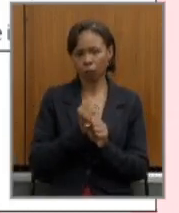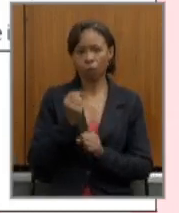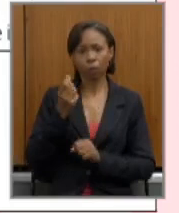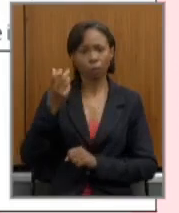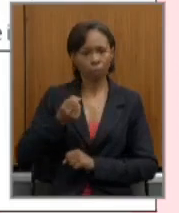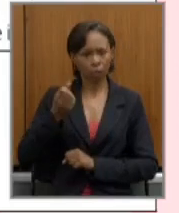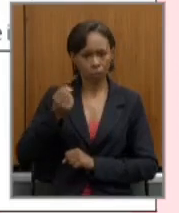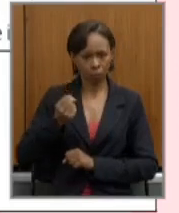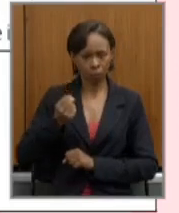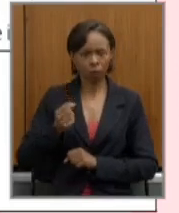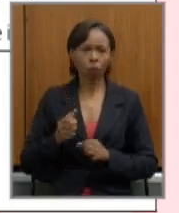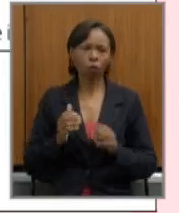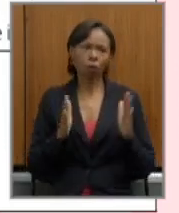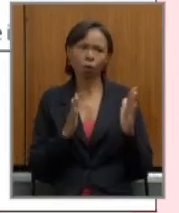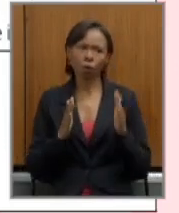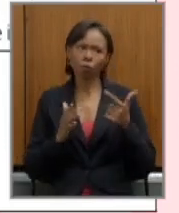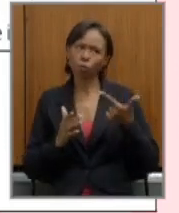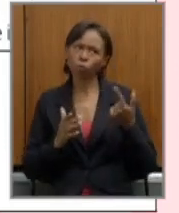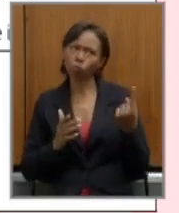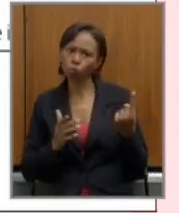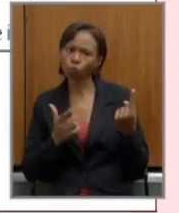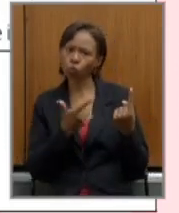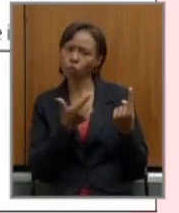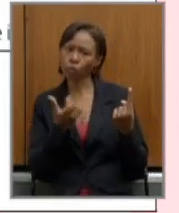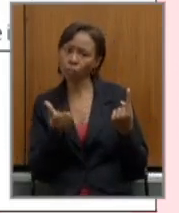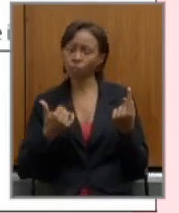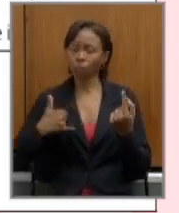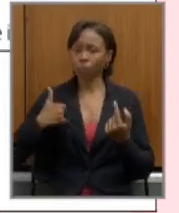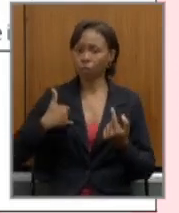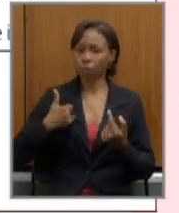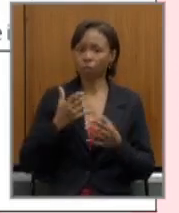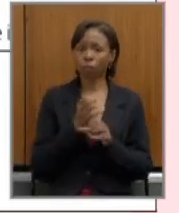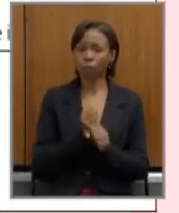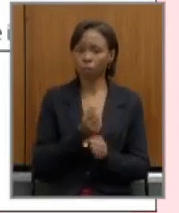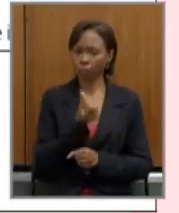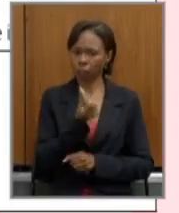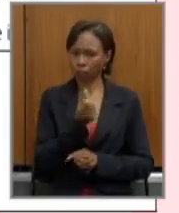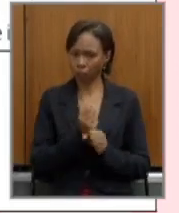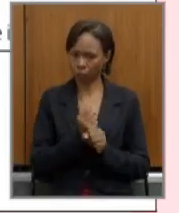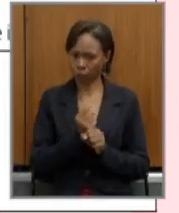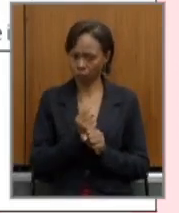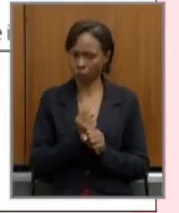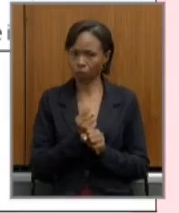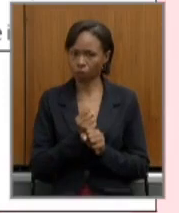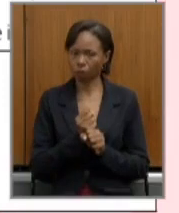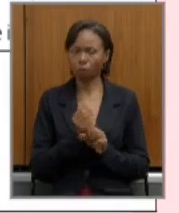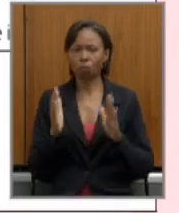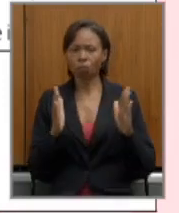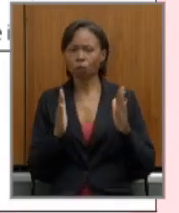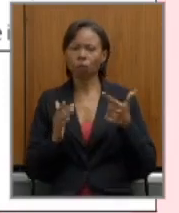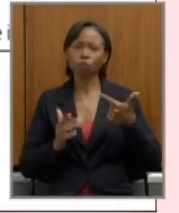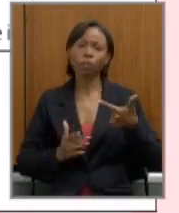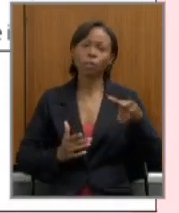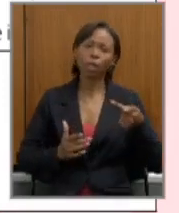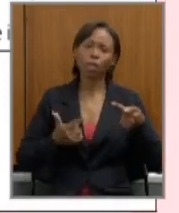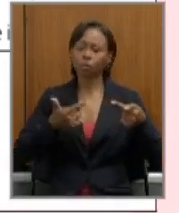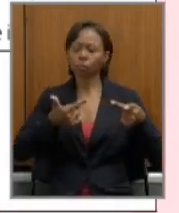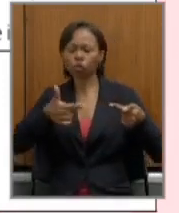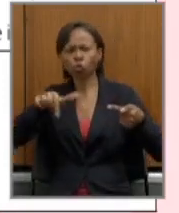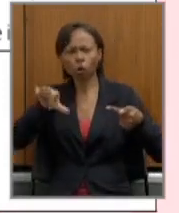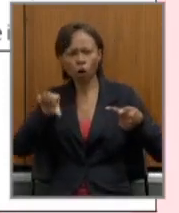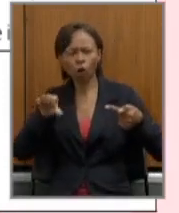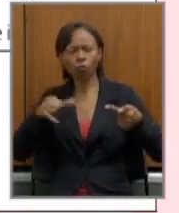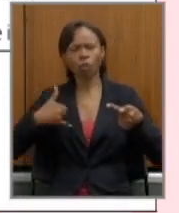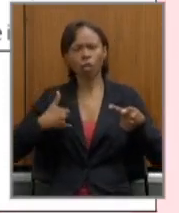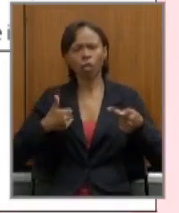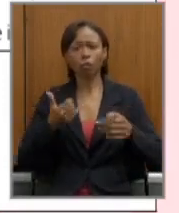Entre 21 e 26 anos seis anos entre 27 e 29 anos